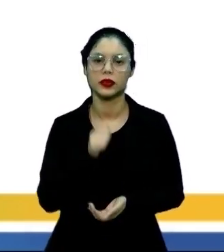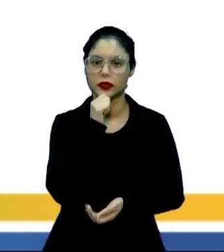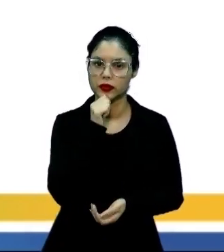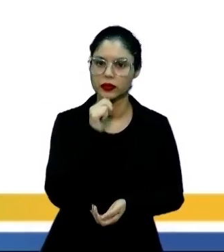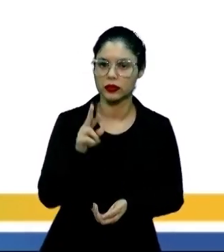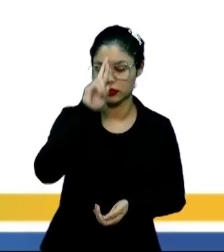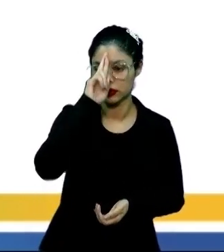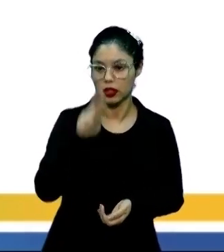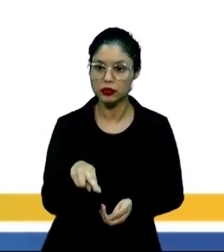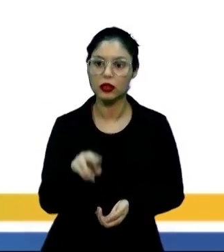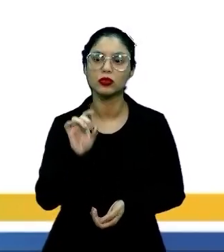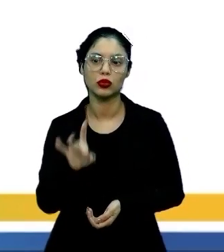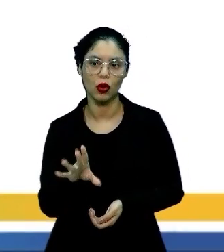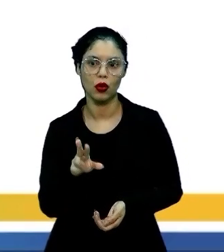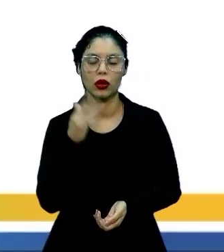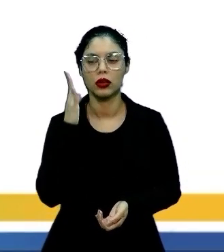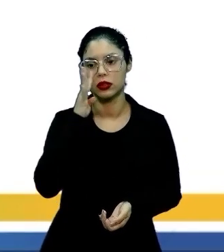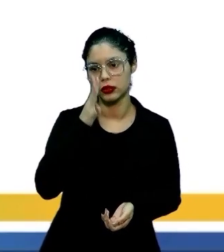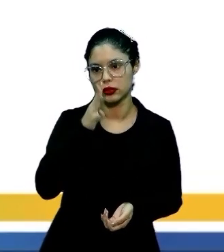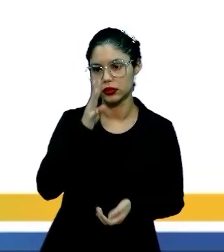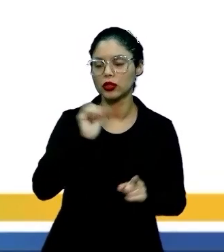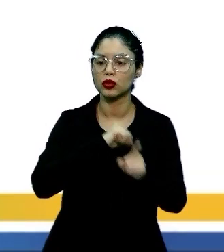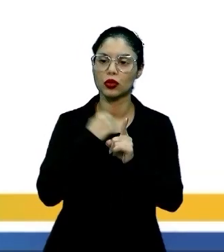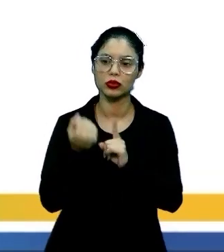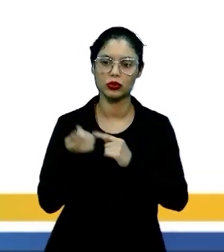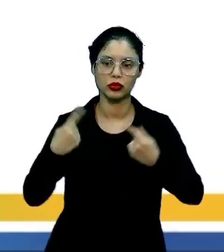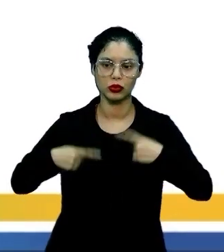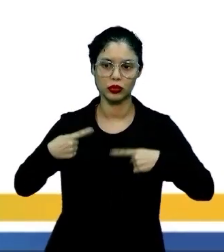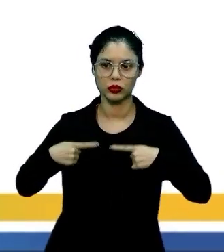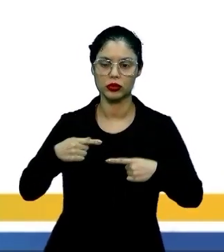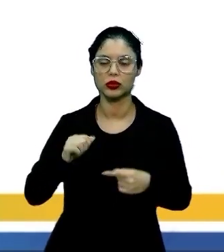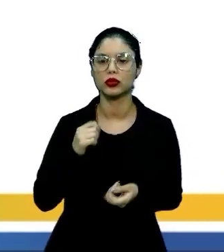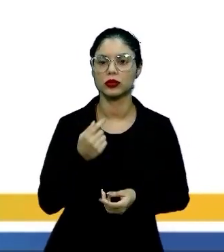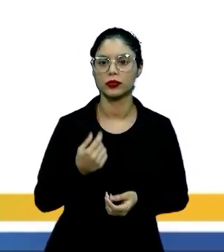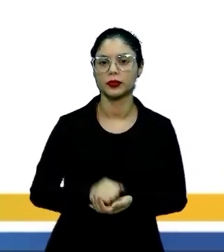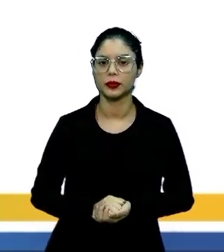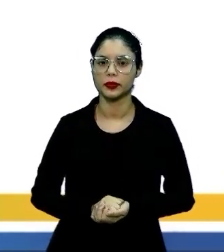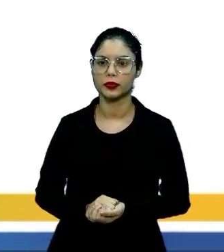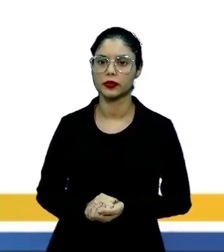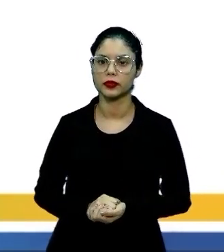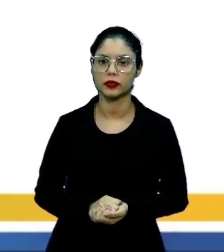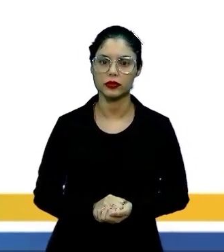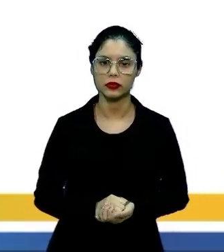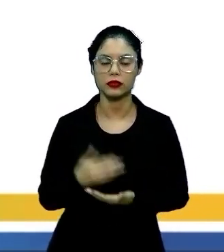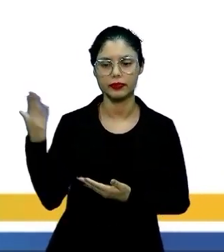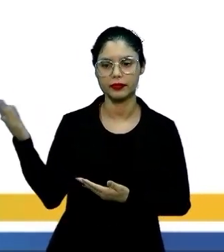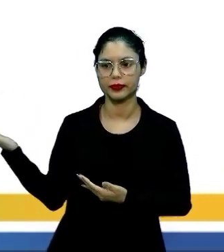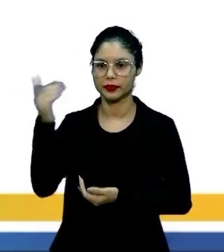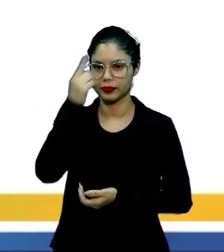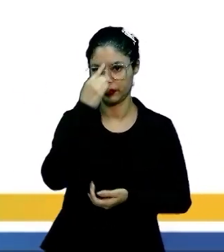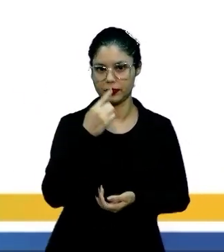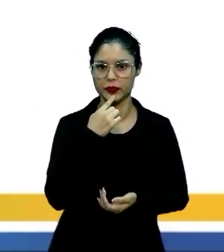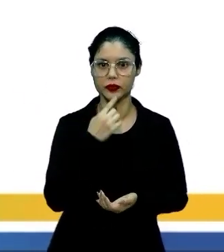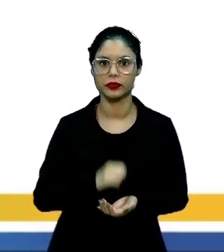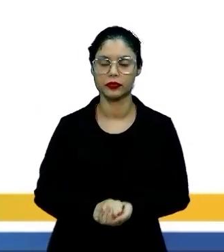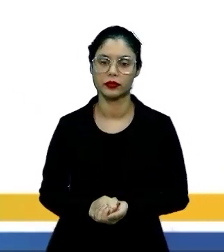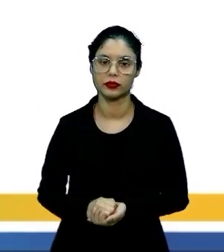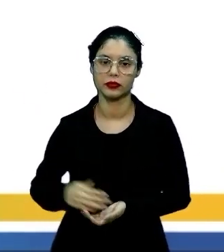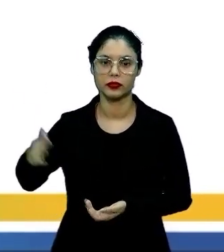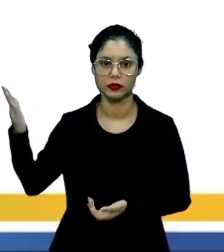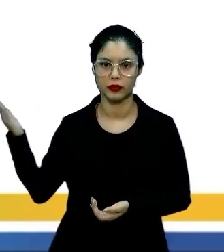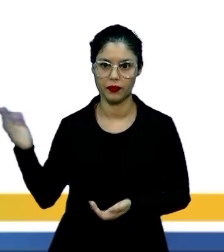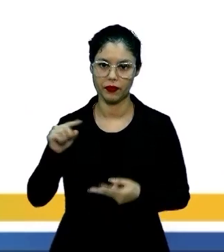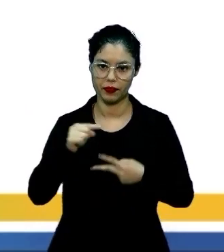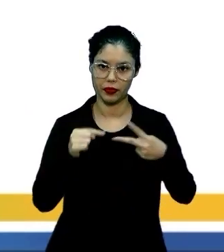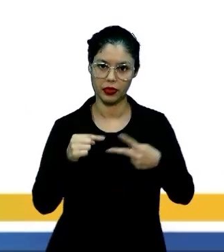da razão e a crítica sociopolítica. Aí eu tenho a imagem do nosso tão aclamado escritor. Aí eu